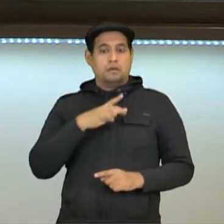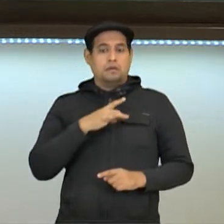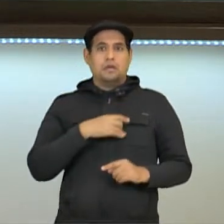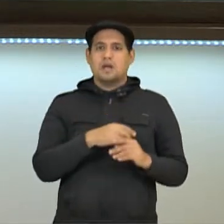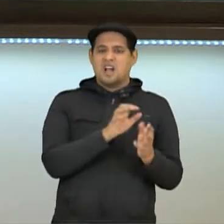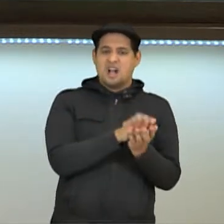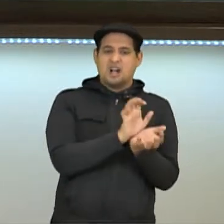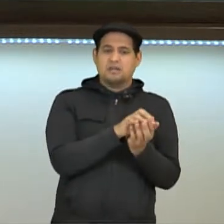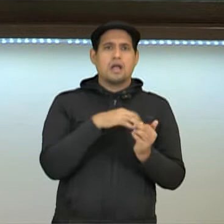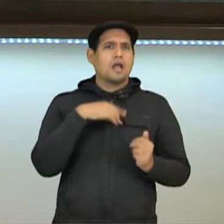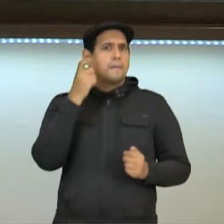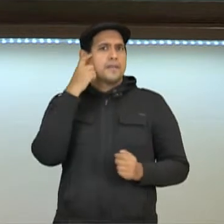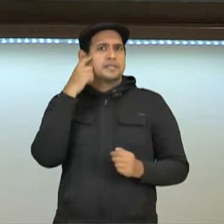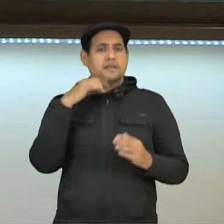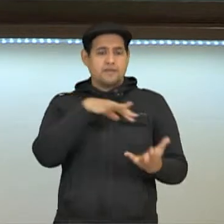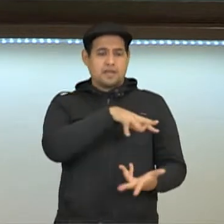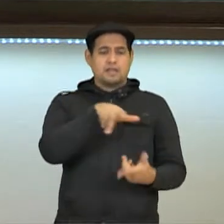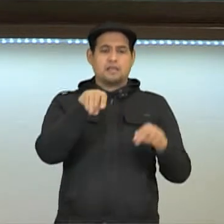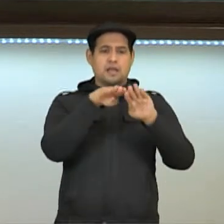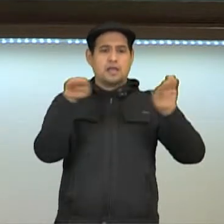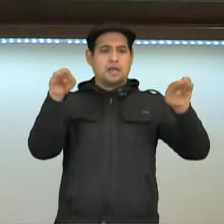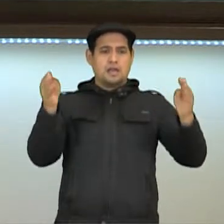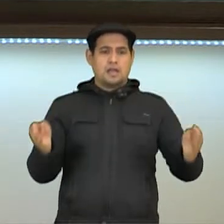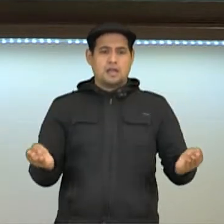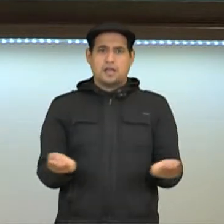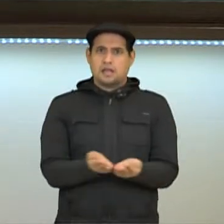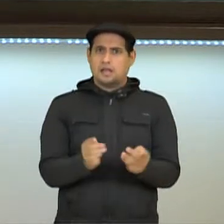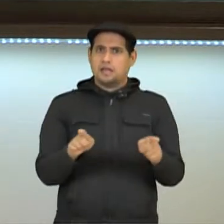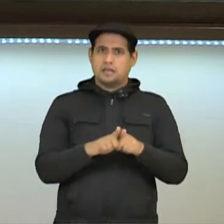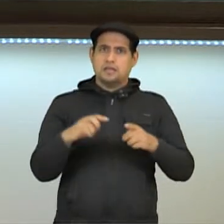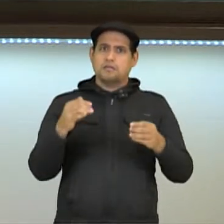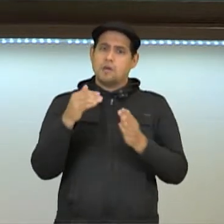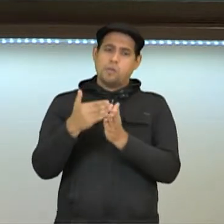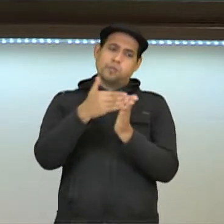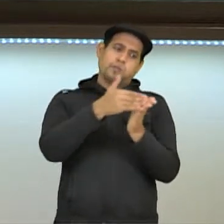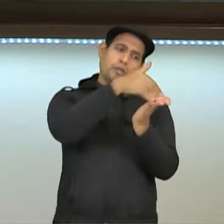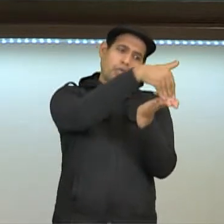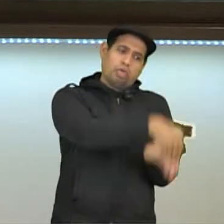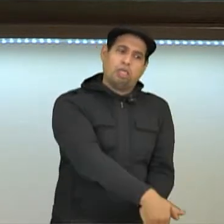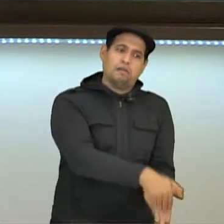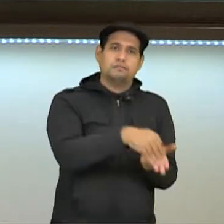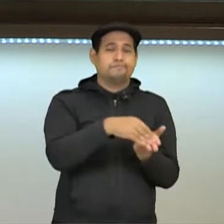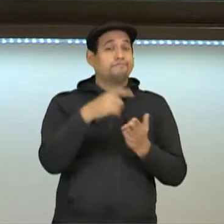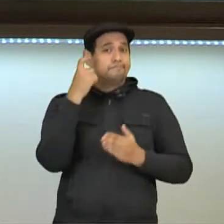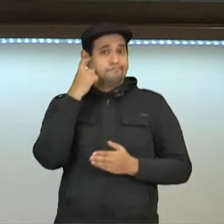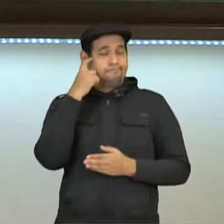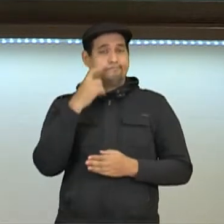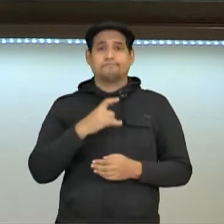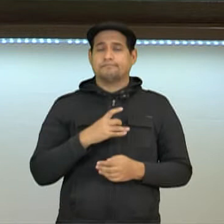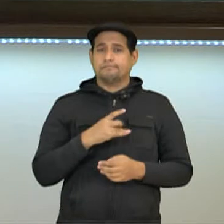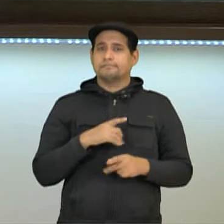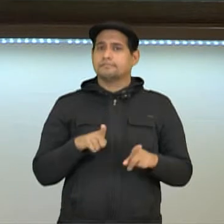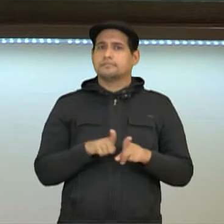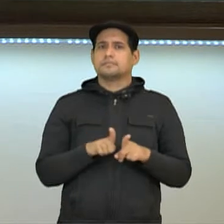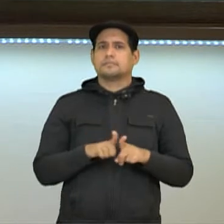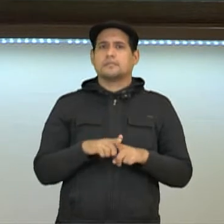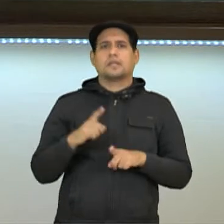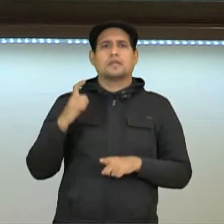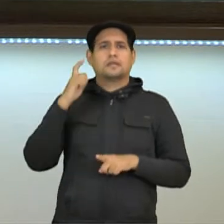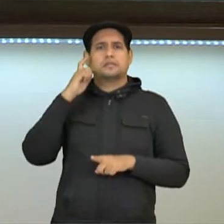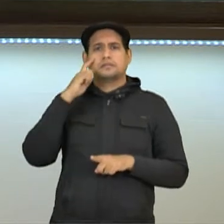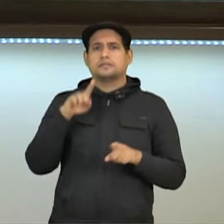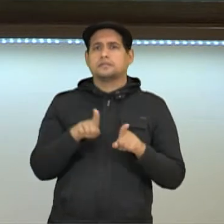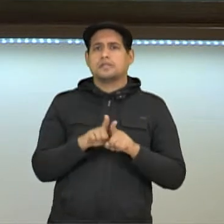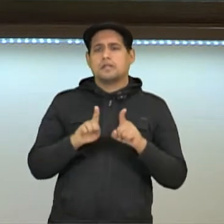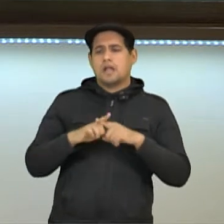tinham a crença de que a terra era achatada e que se eles chegassem na beirada da terra poderiam cair. Acreditavam